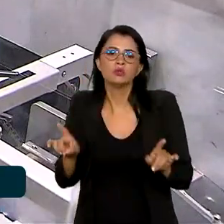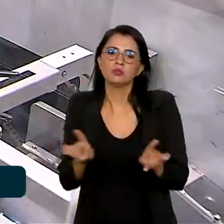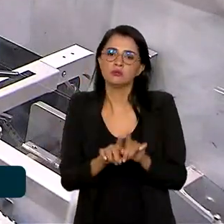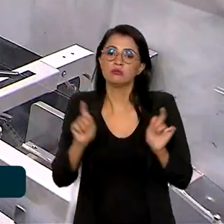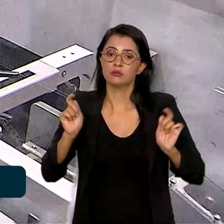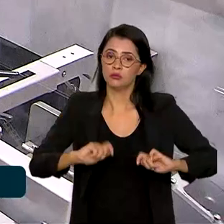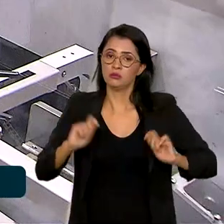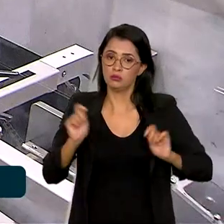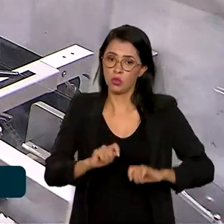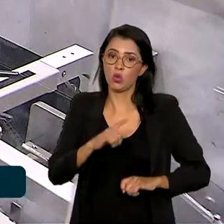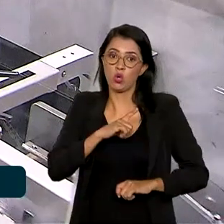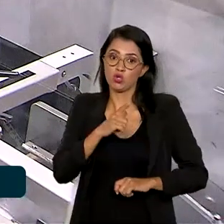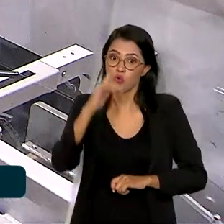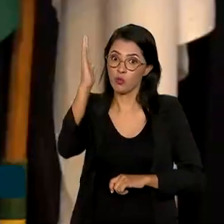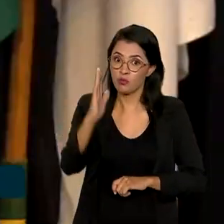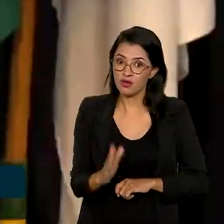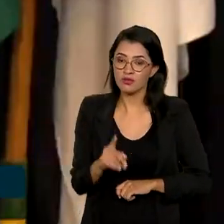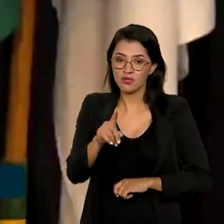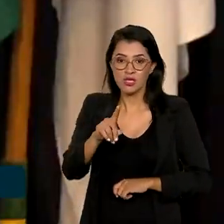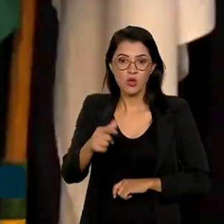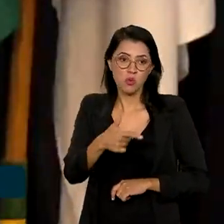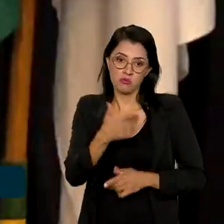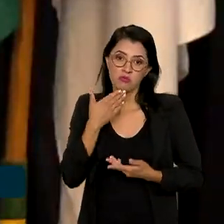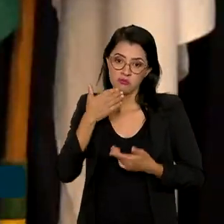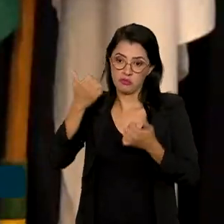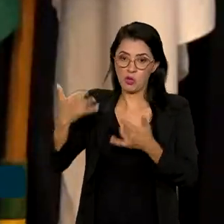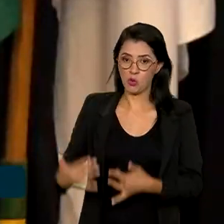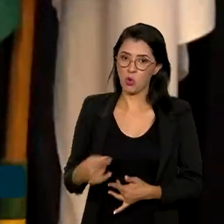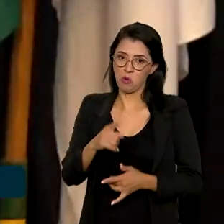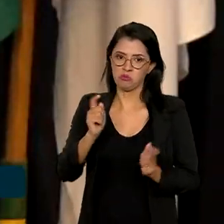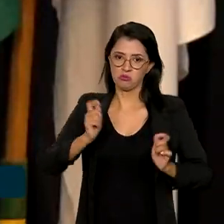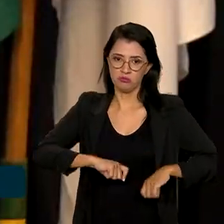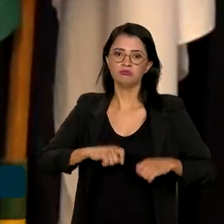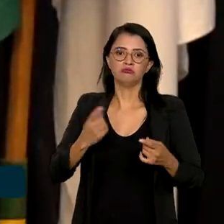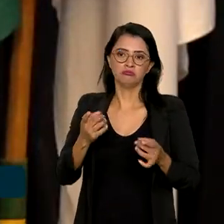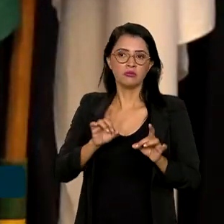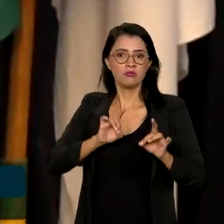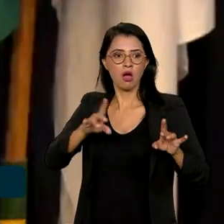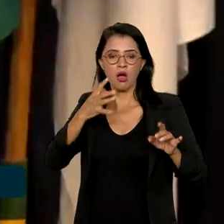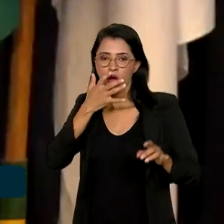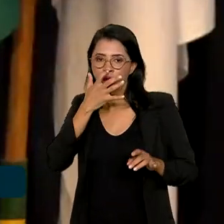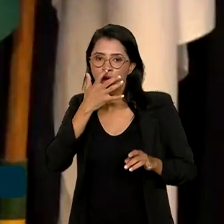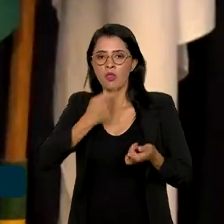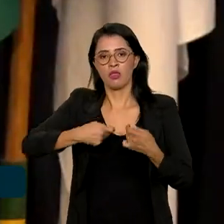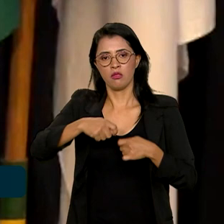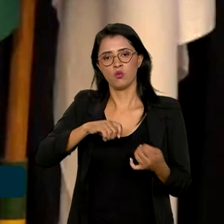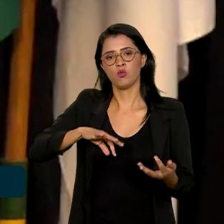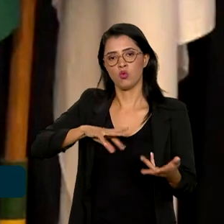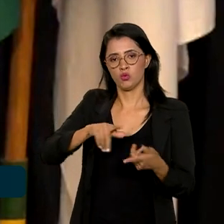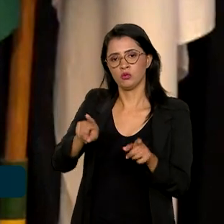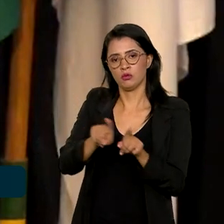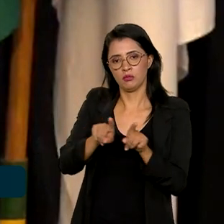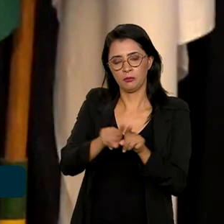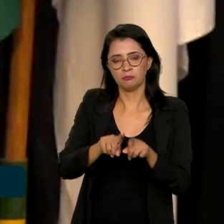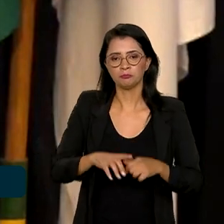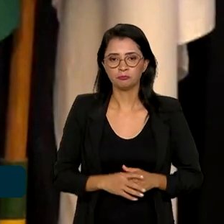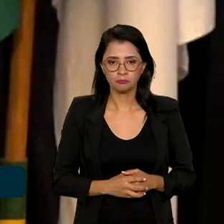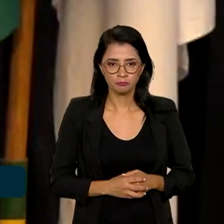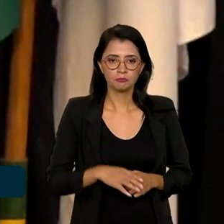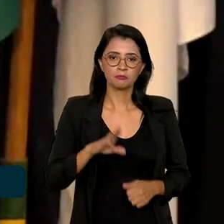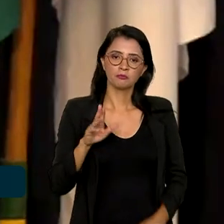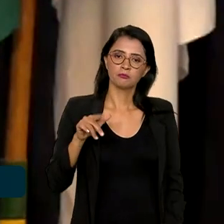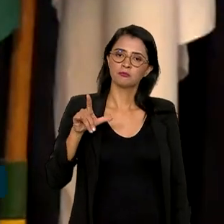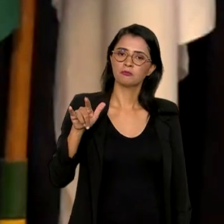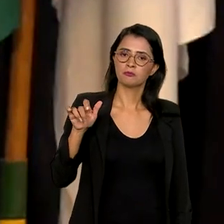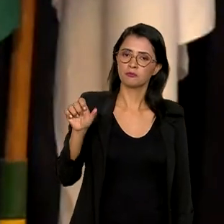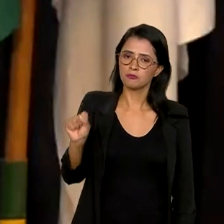o que pode colocar o Brasil, segundo ele, em condições de destaque no mercado internacional. O BNDES está disposto a